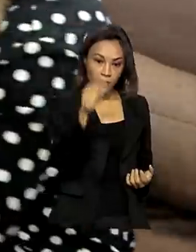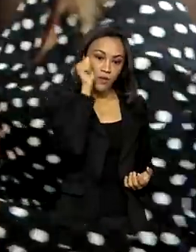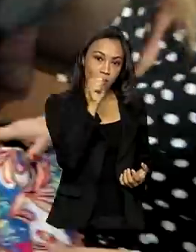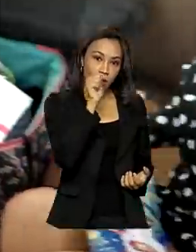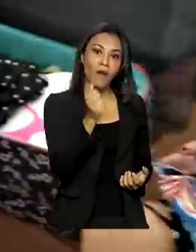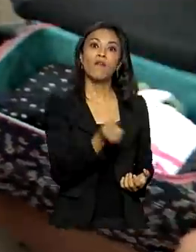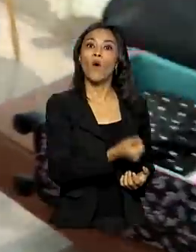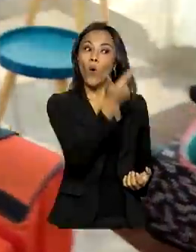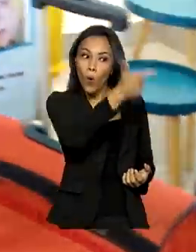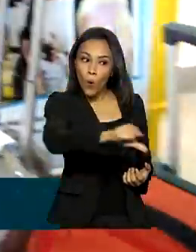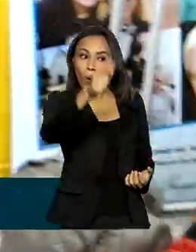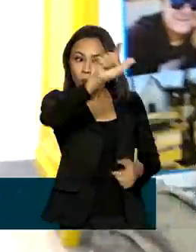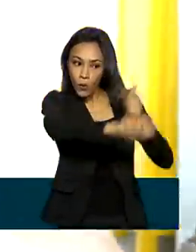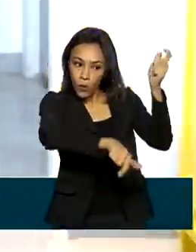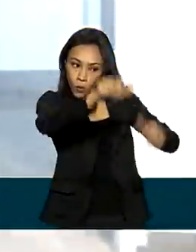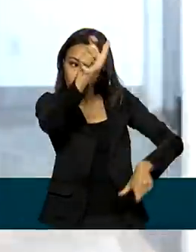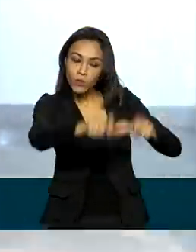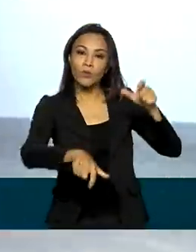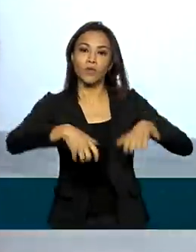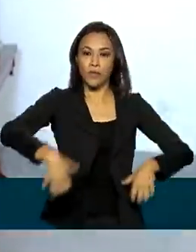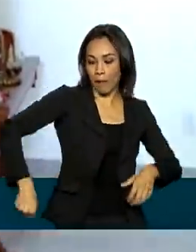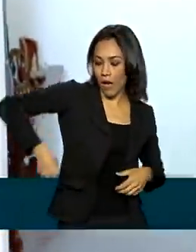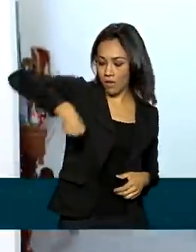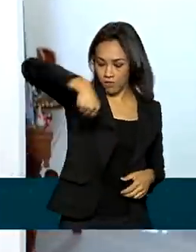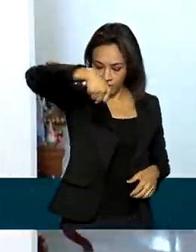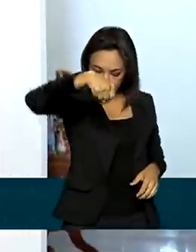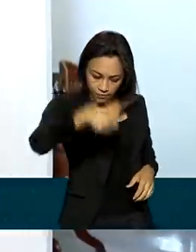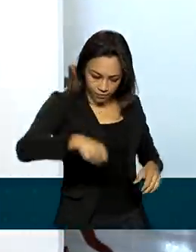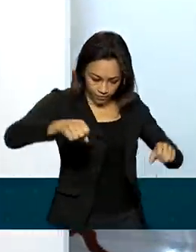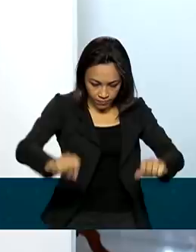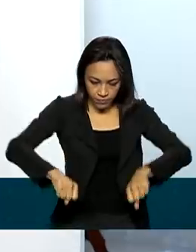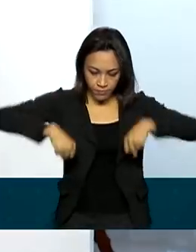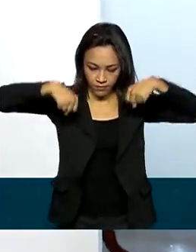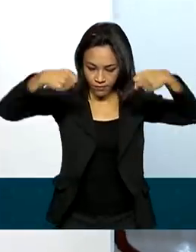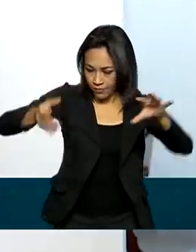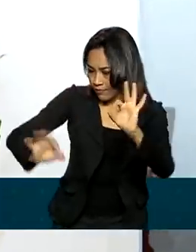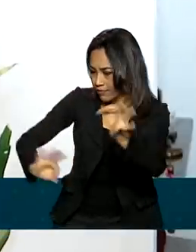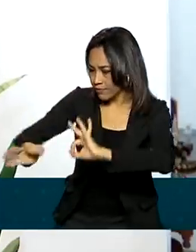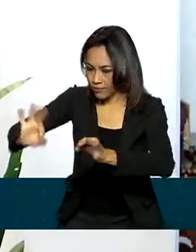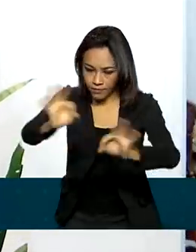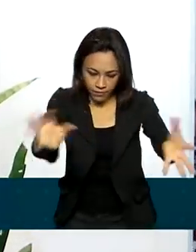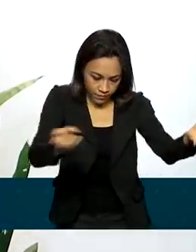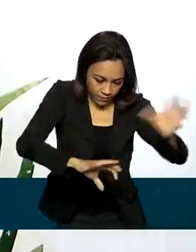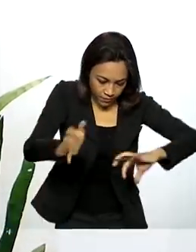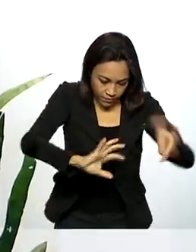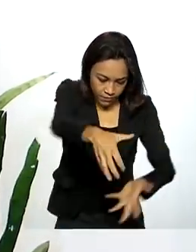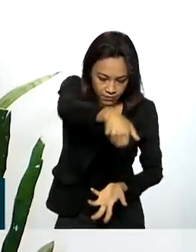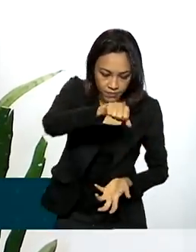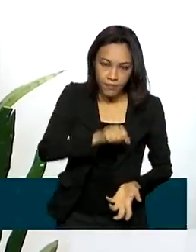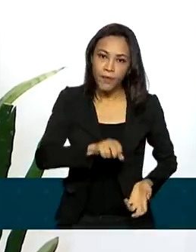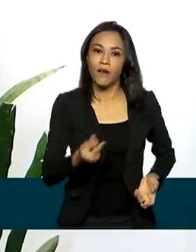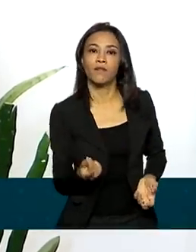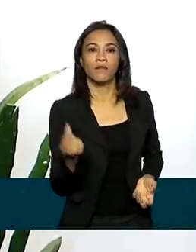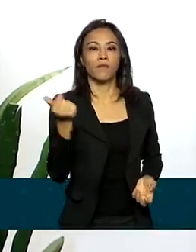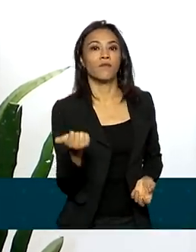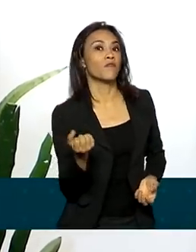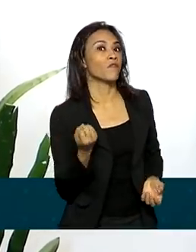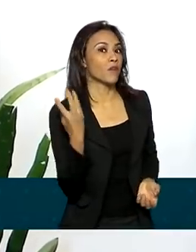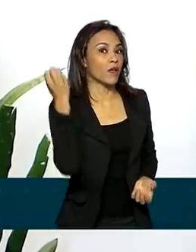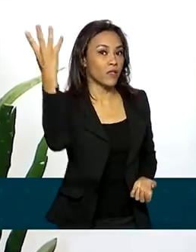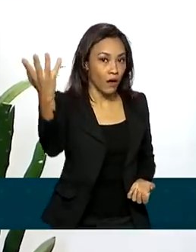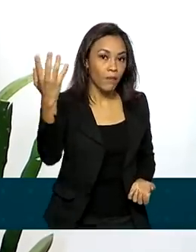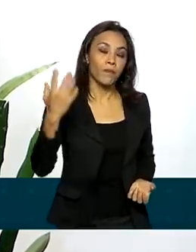têm tirado as malas do armário e retomado os planos de viagens. A flexibilização das medidas de